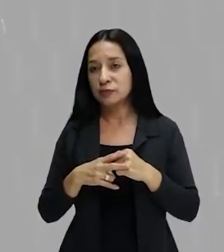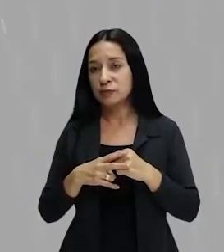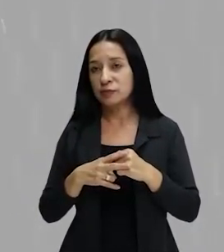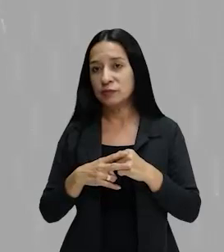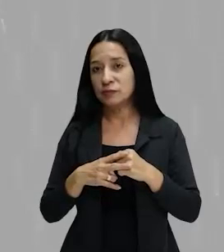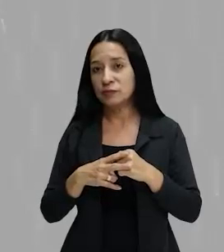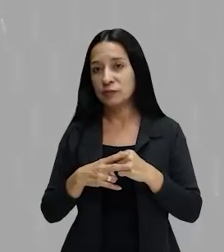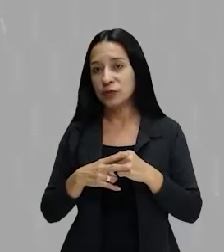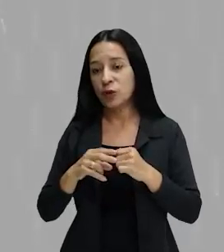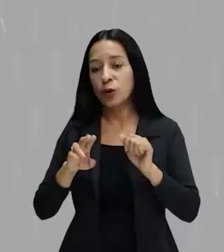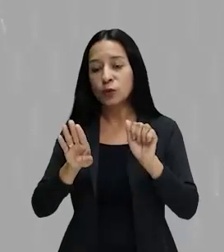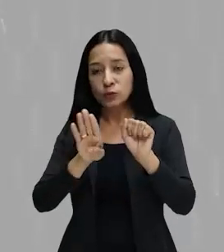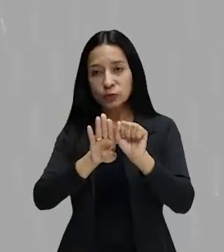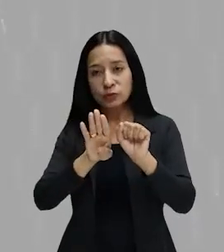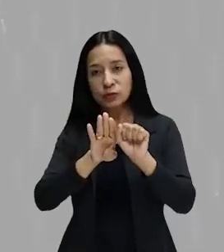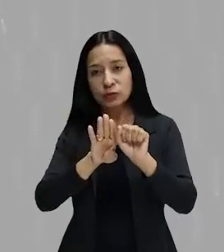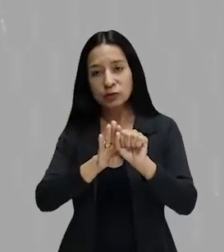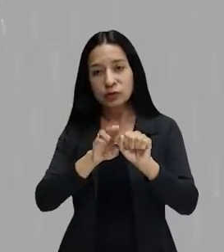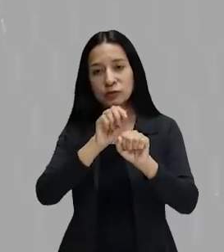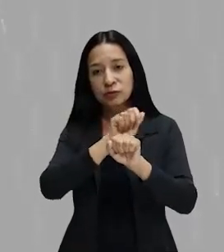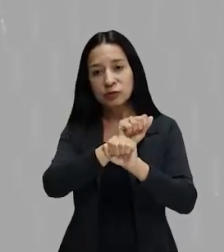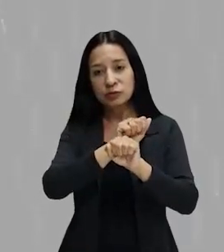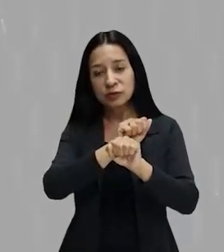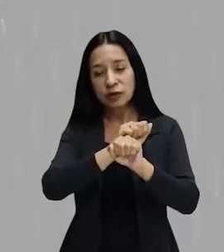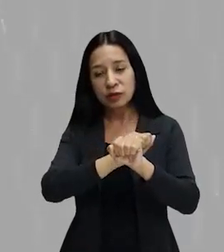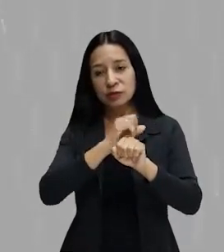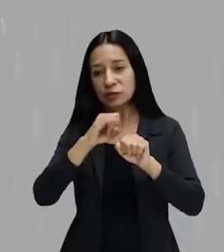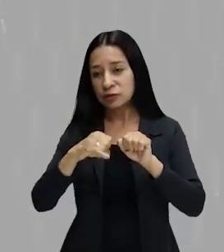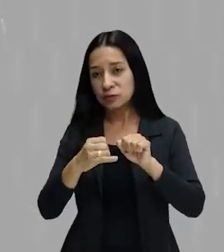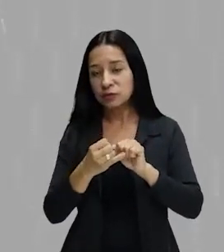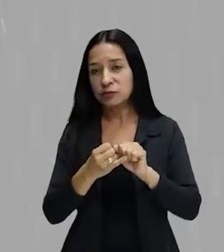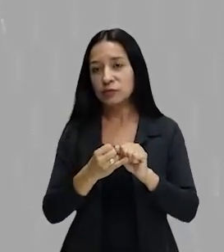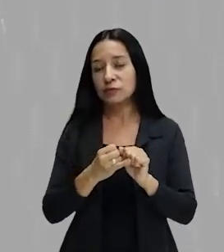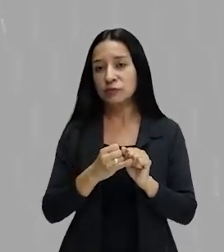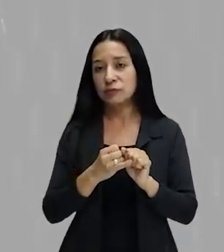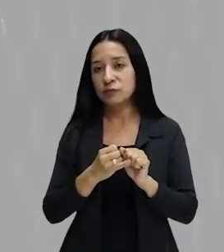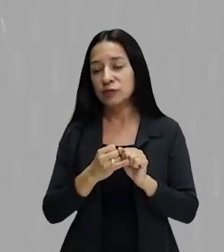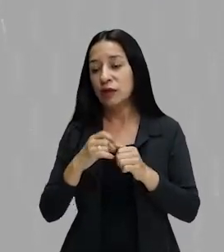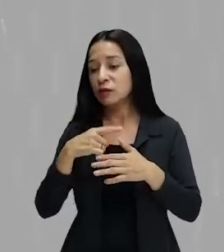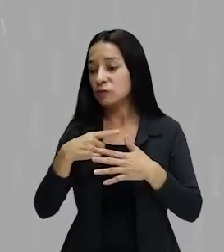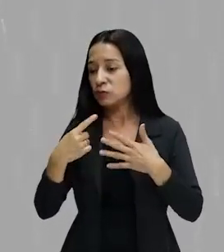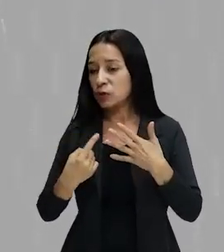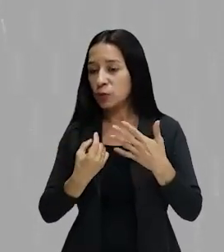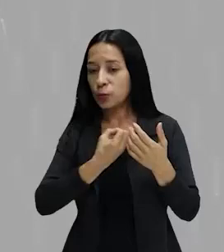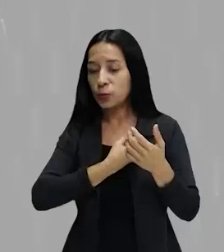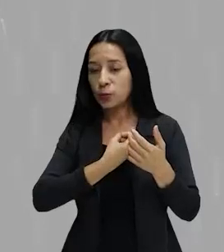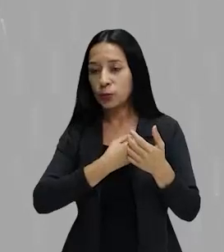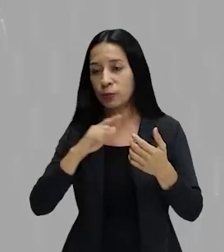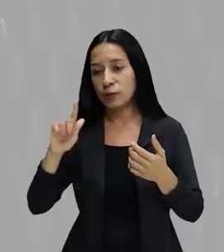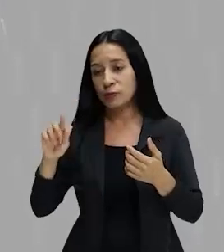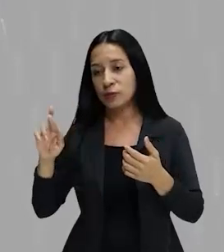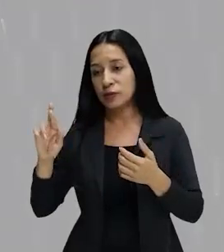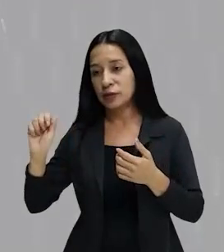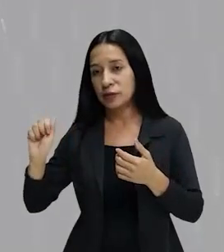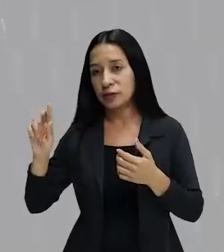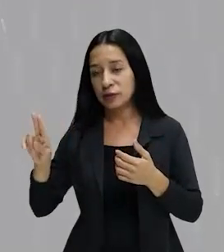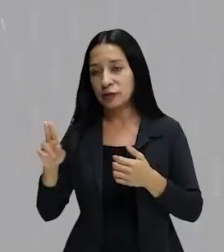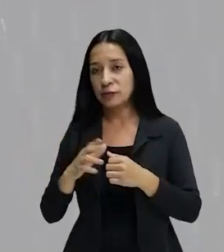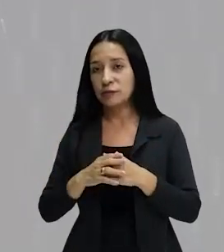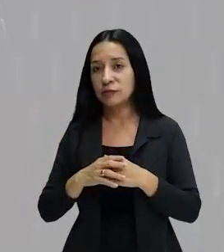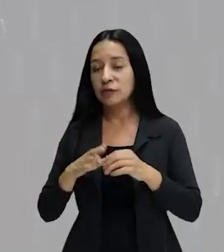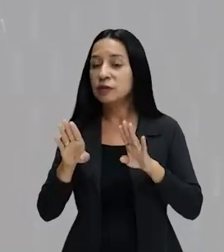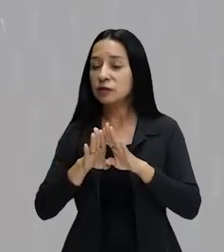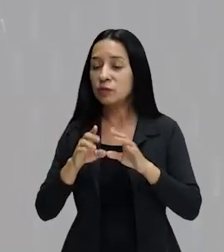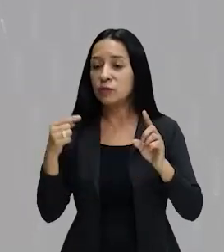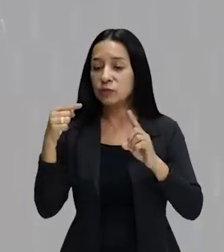flexão dos substantivos, dos adjetivos, gênero, número e grau. Contudo, principalmente, o objetivo da